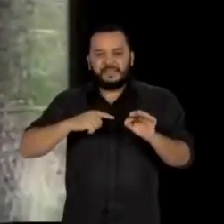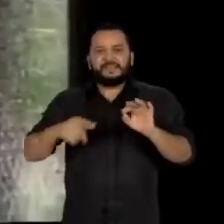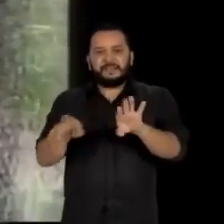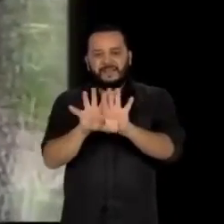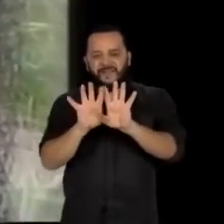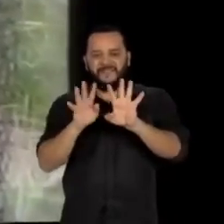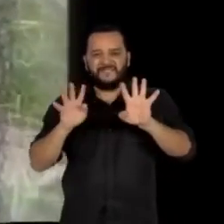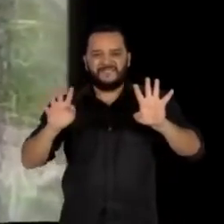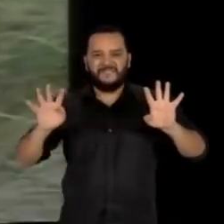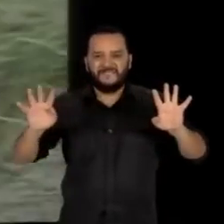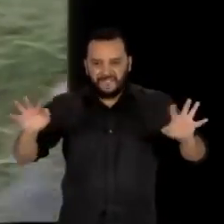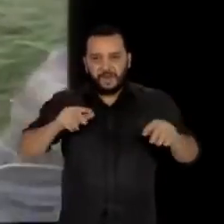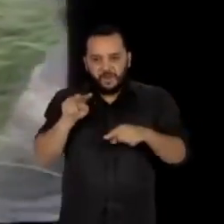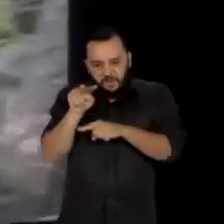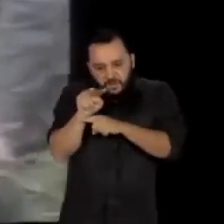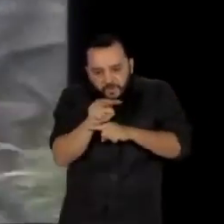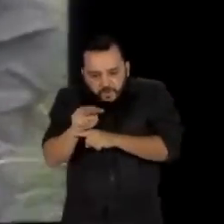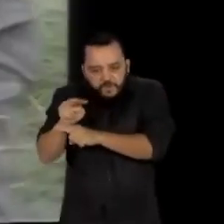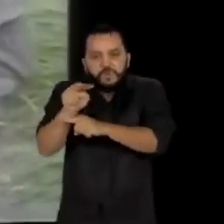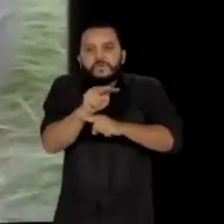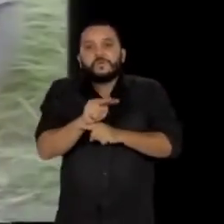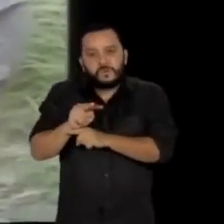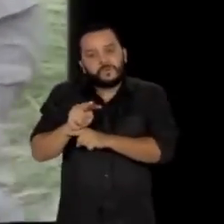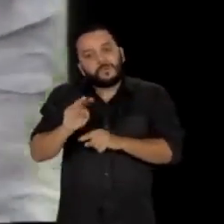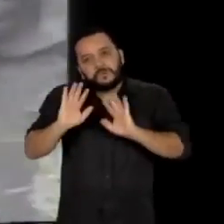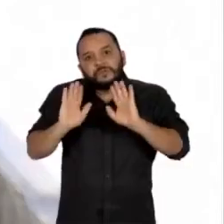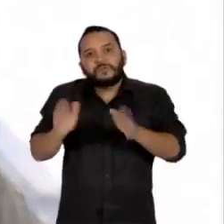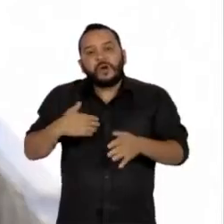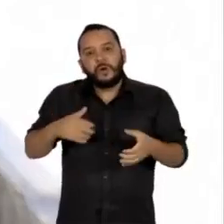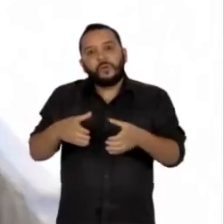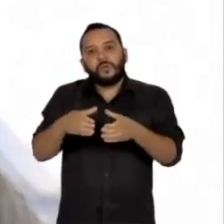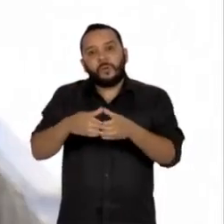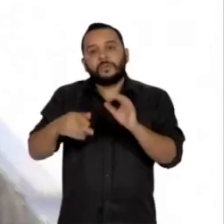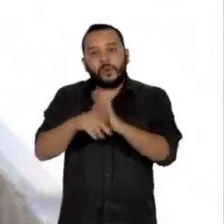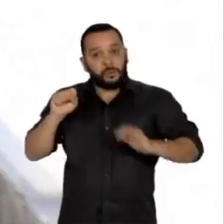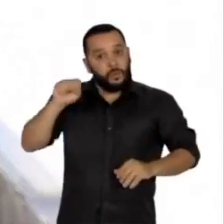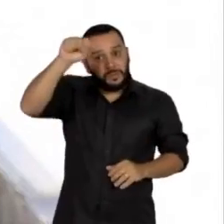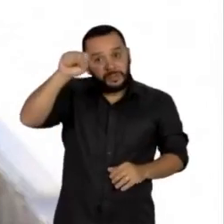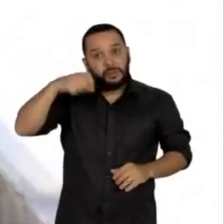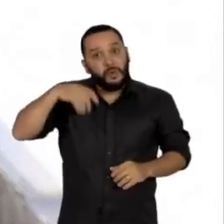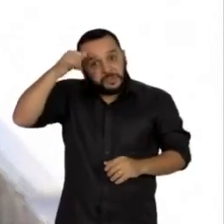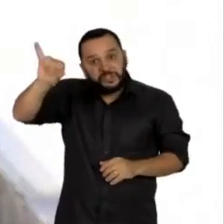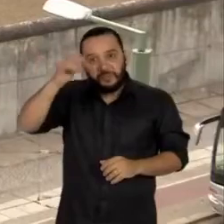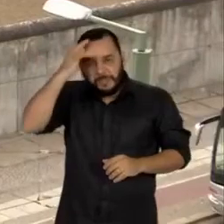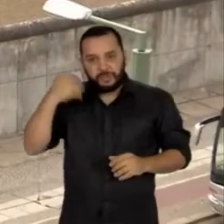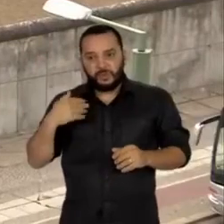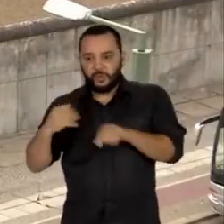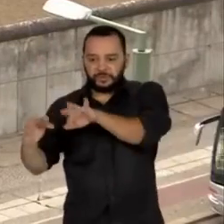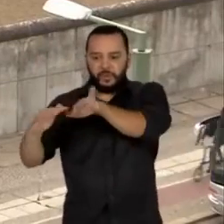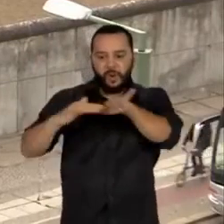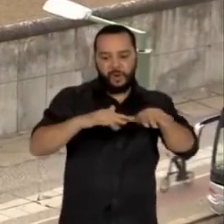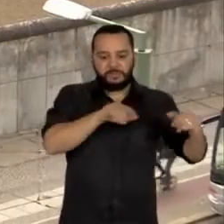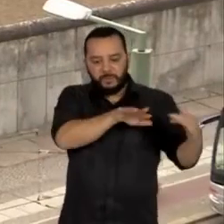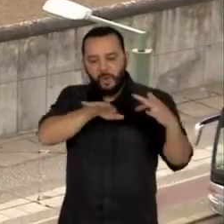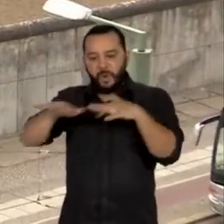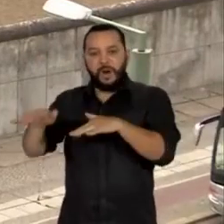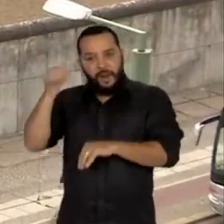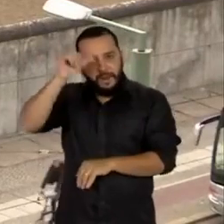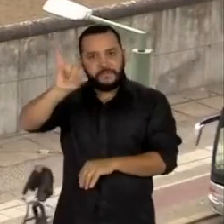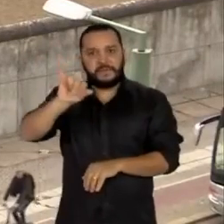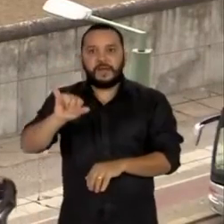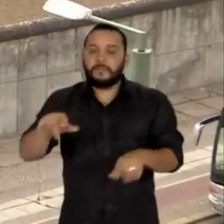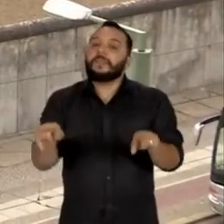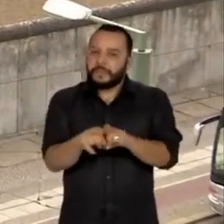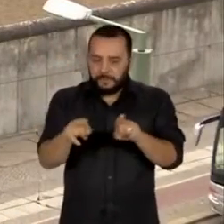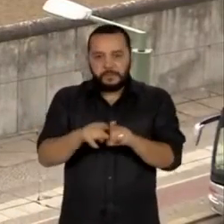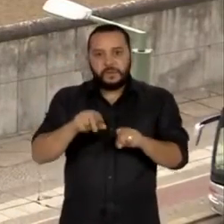torres de vigilância e controle construído pelo Bloco Comunista com o objetivo de evitar a saída de pessoas para o lado ocidental. Com o fim da